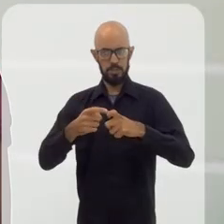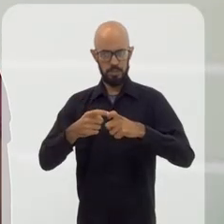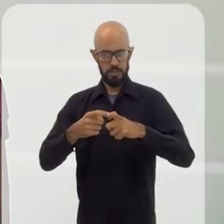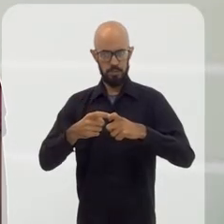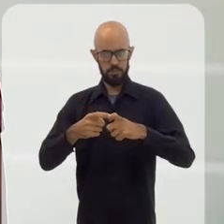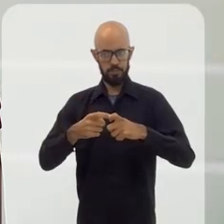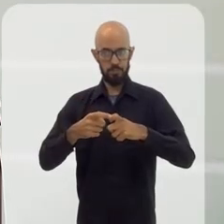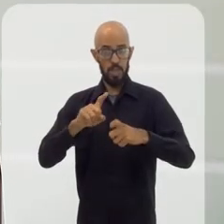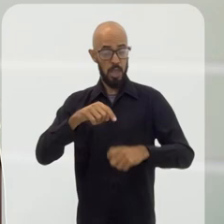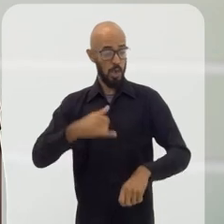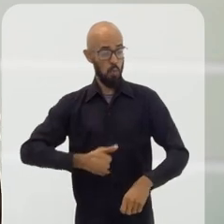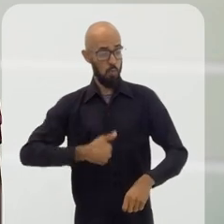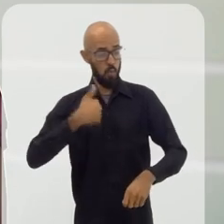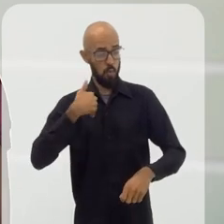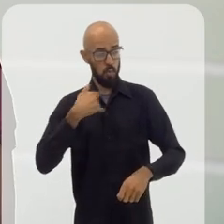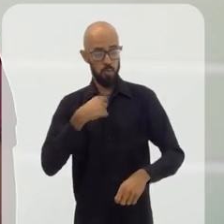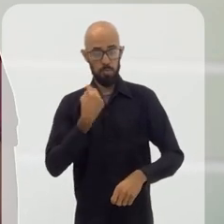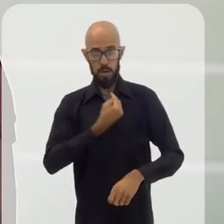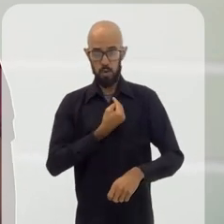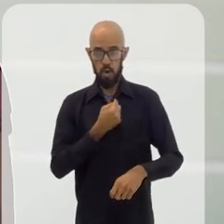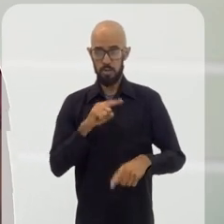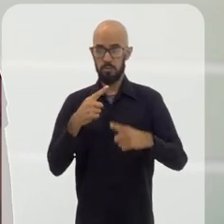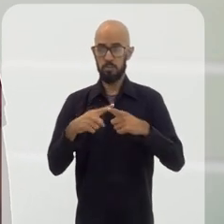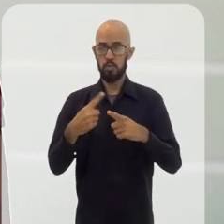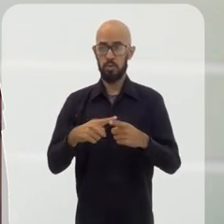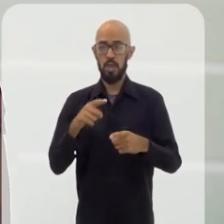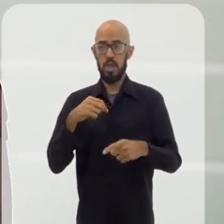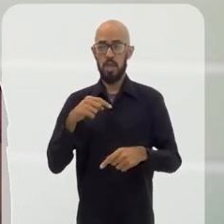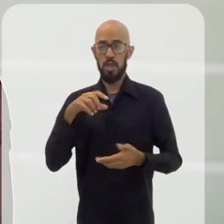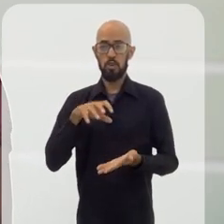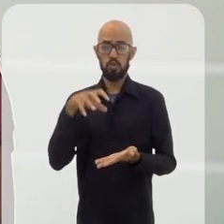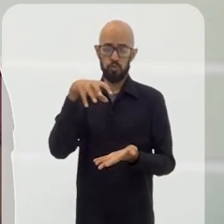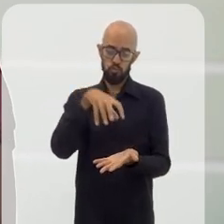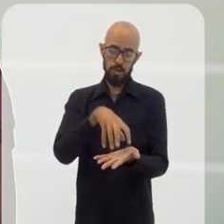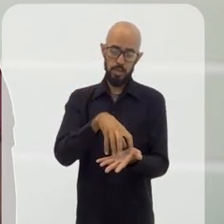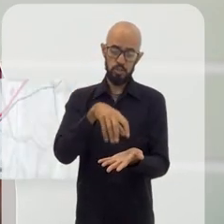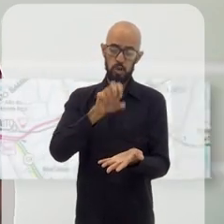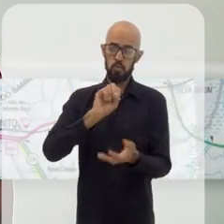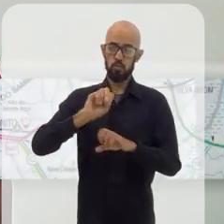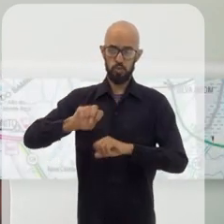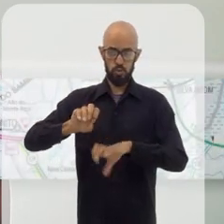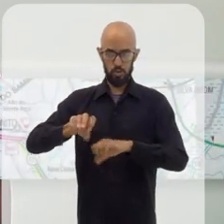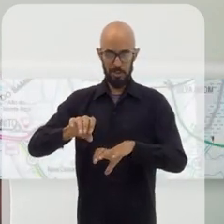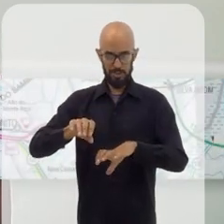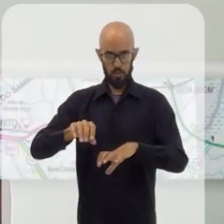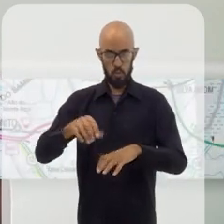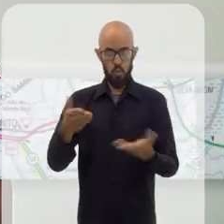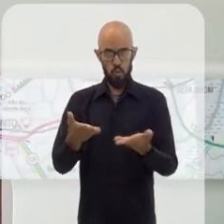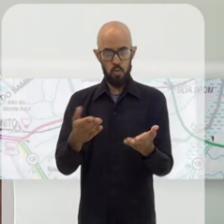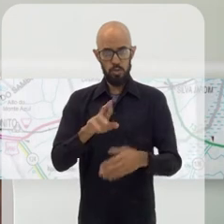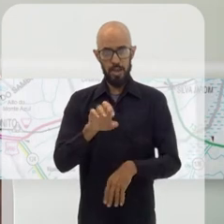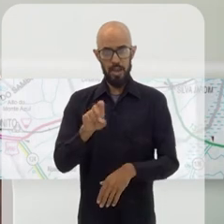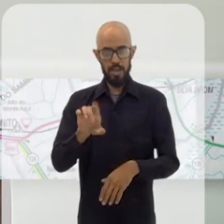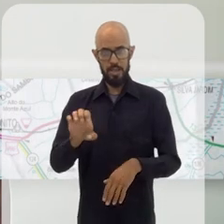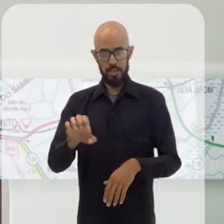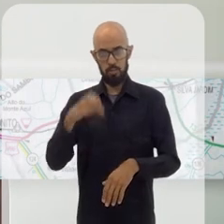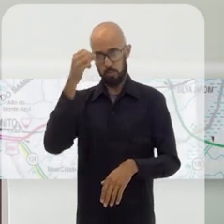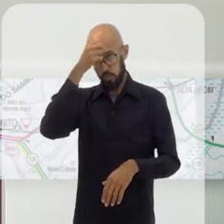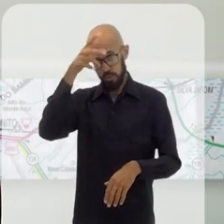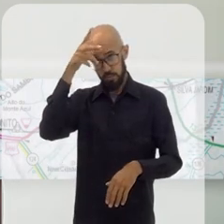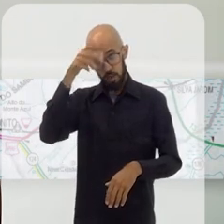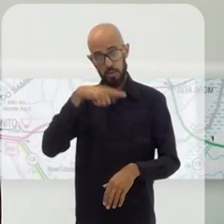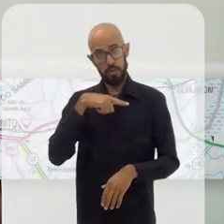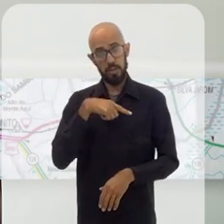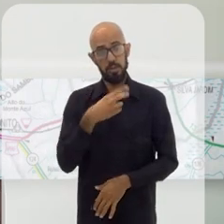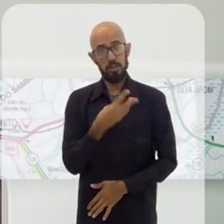É muito orgulho para nós, Itaperunese. Itaperuna se transformou num polo de educação. Hoje, na nossa rede municipal de ensino, nós